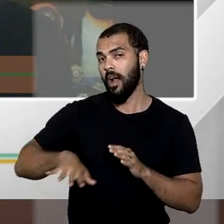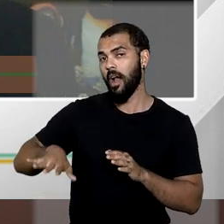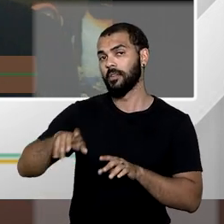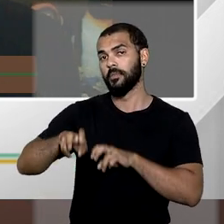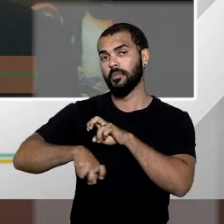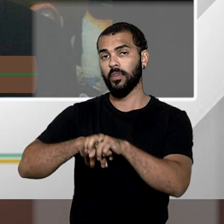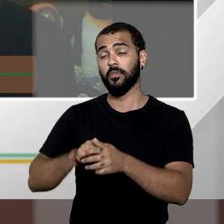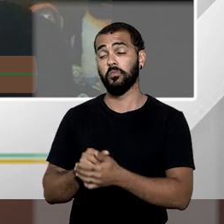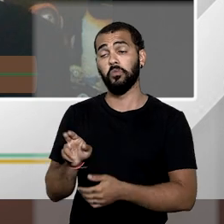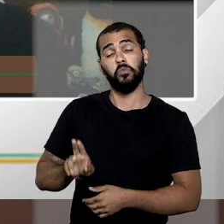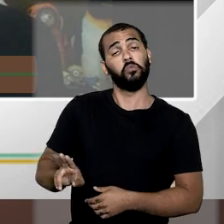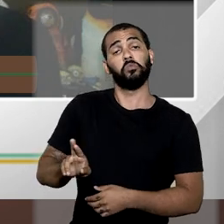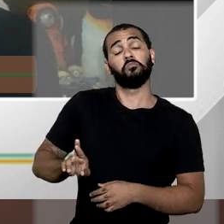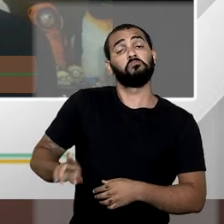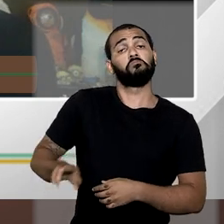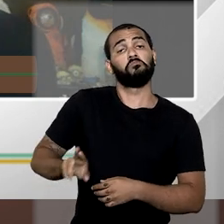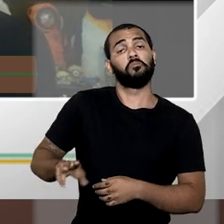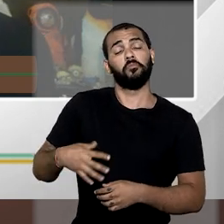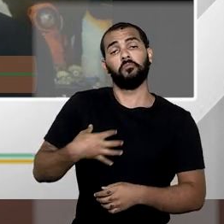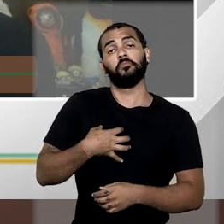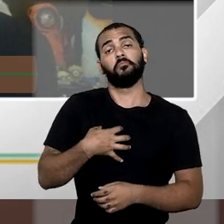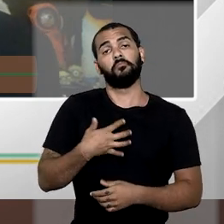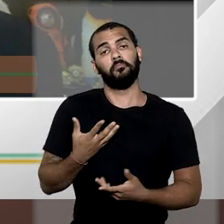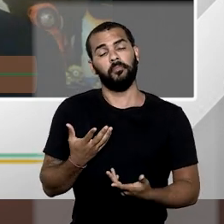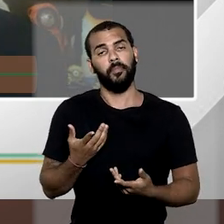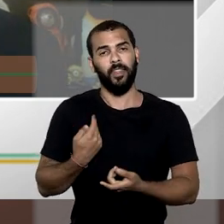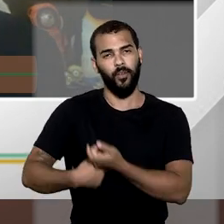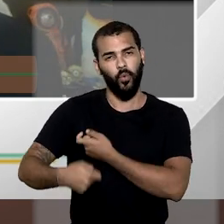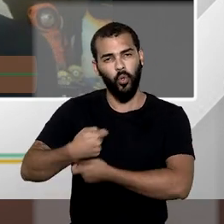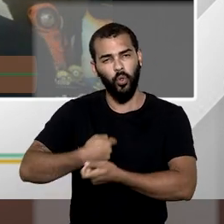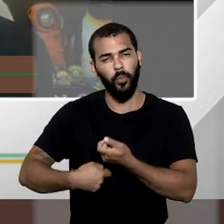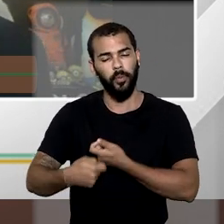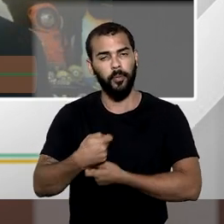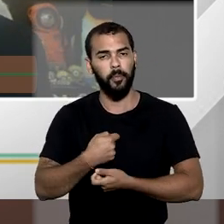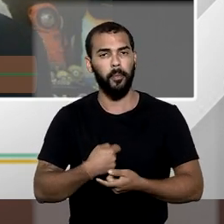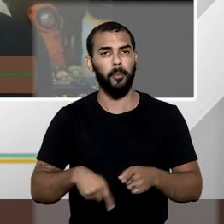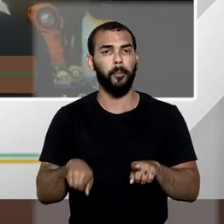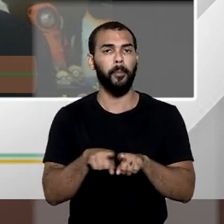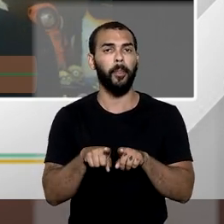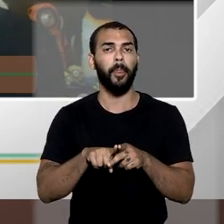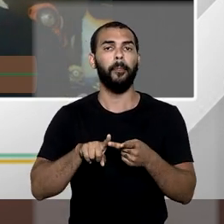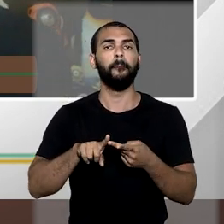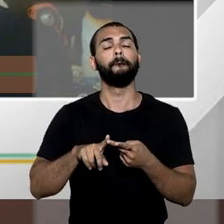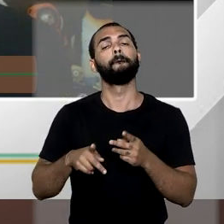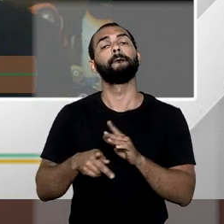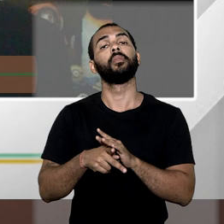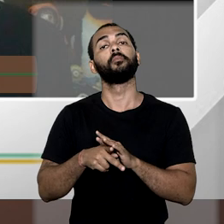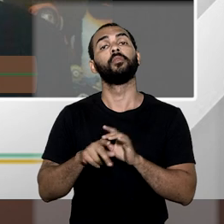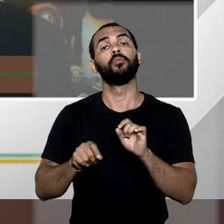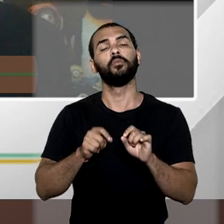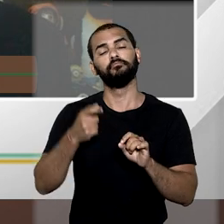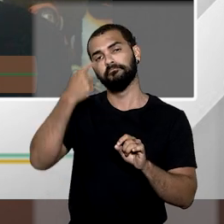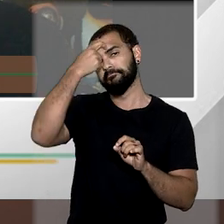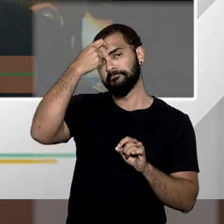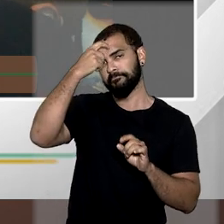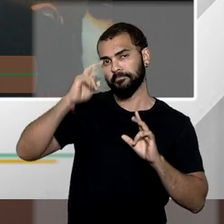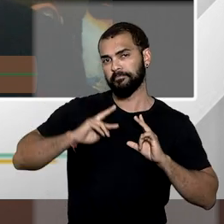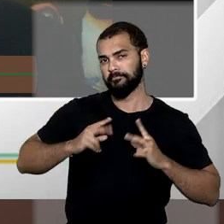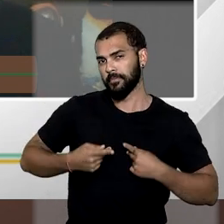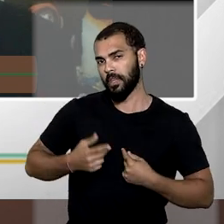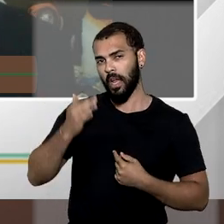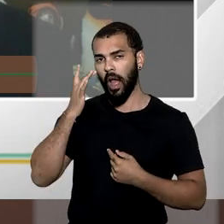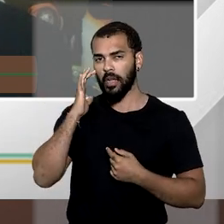não utilizada de acordo com aquilo que a economia e a dignidade humana consideram imprescindíveis.